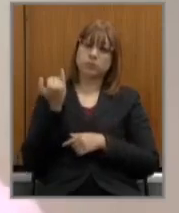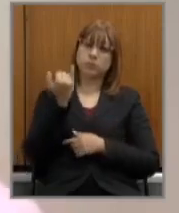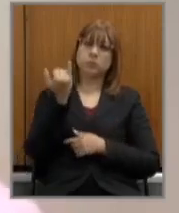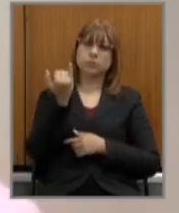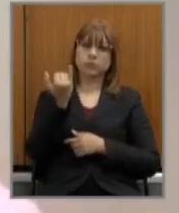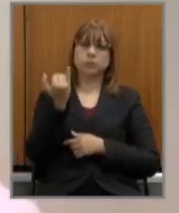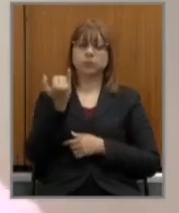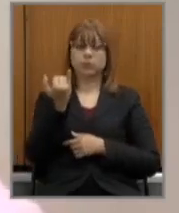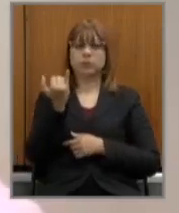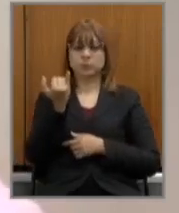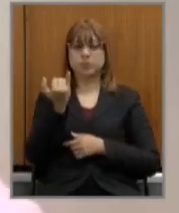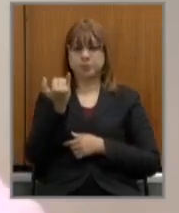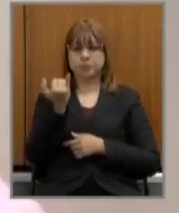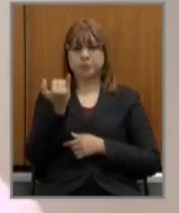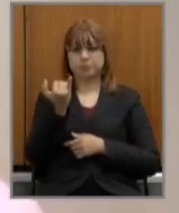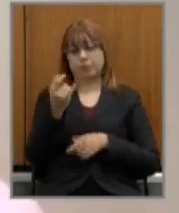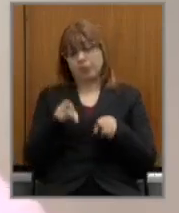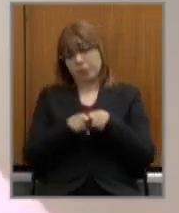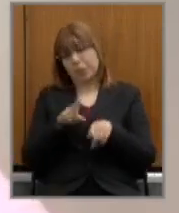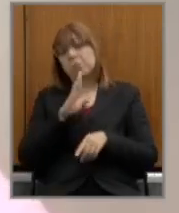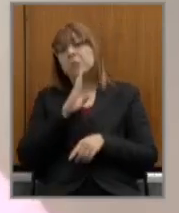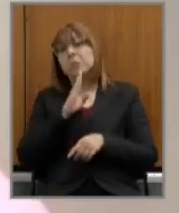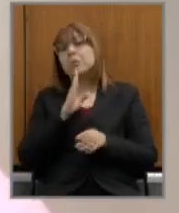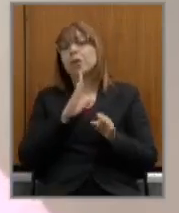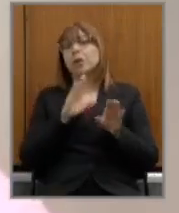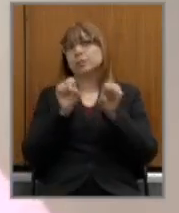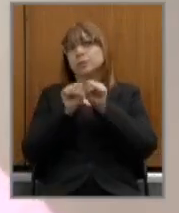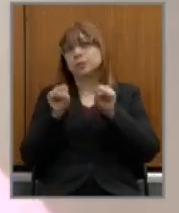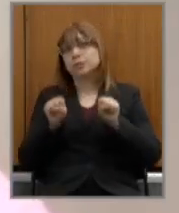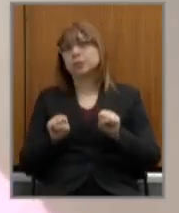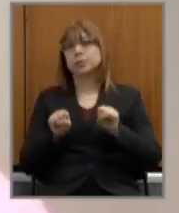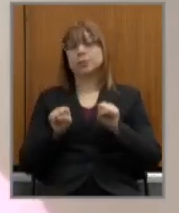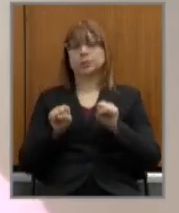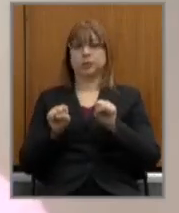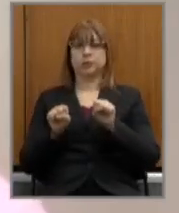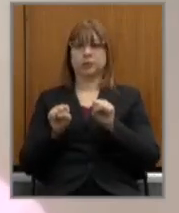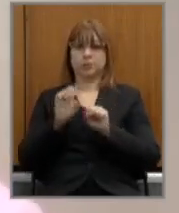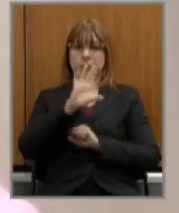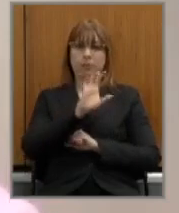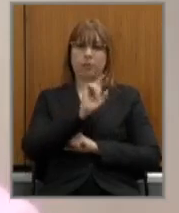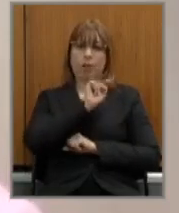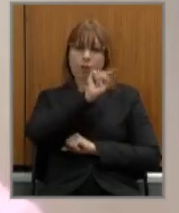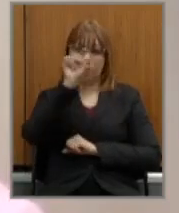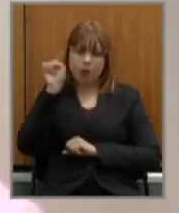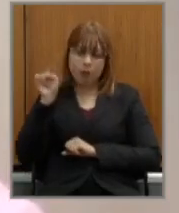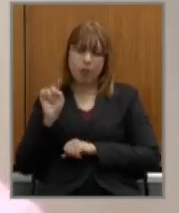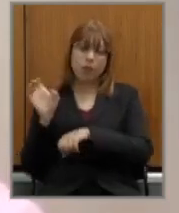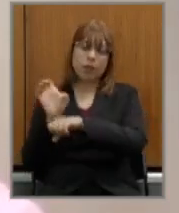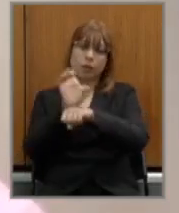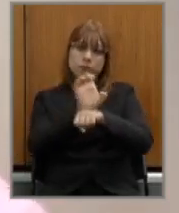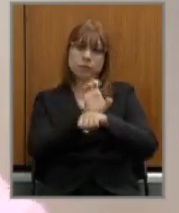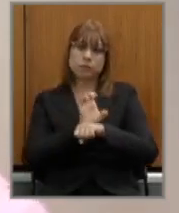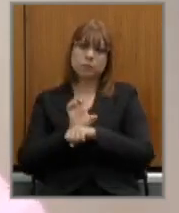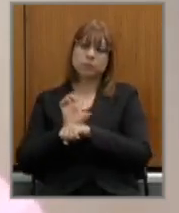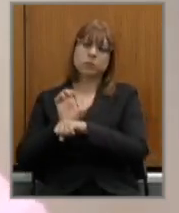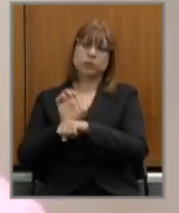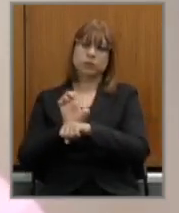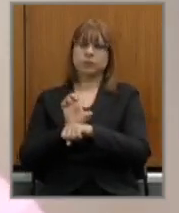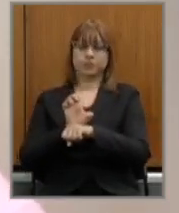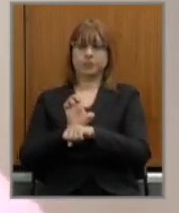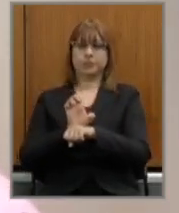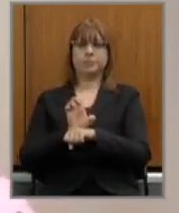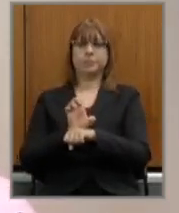também todo esse sistema em todos os estados né ele que é muito dedicado também